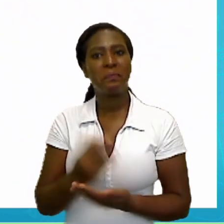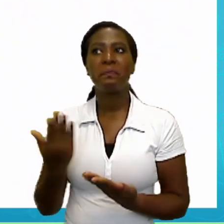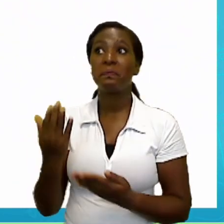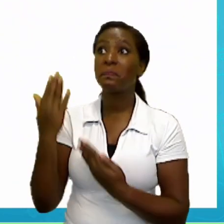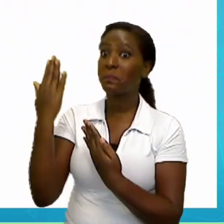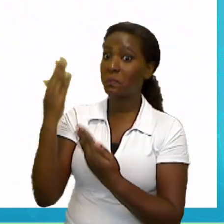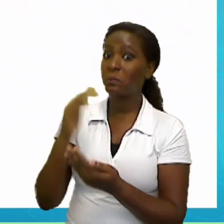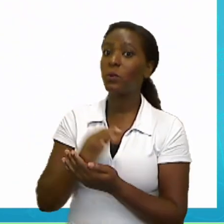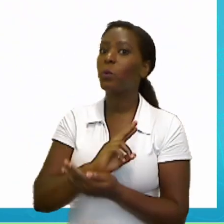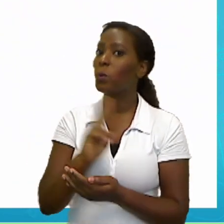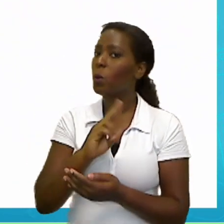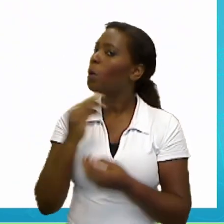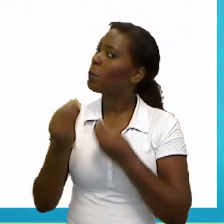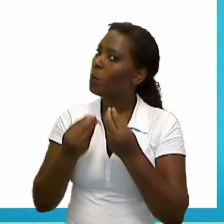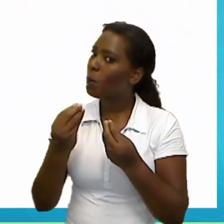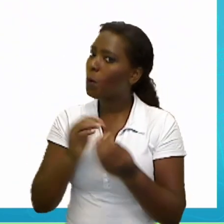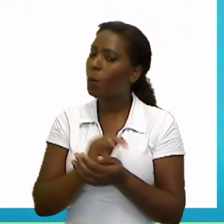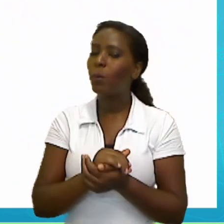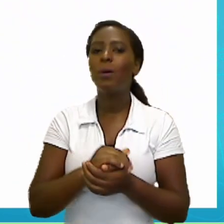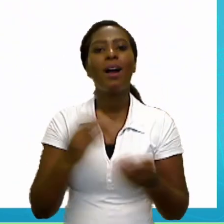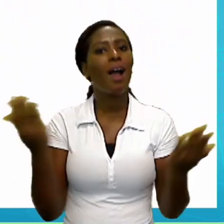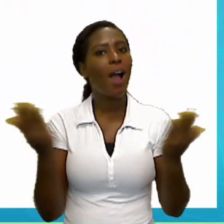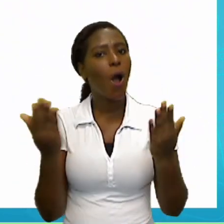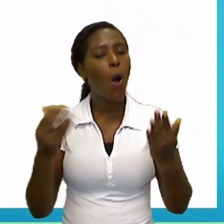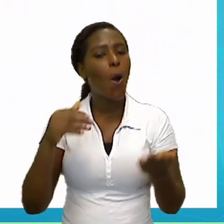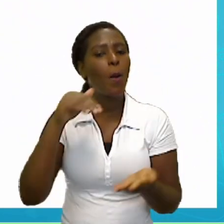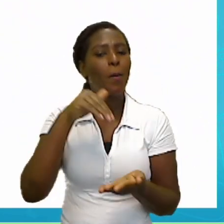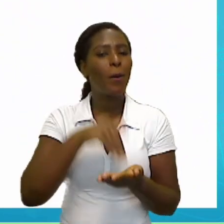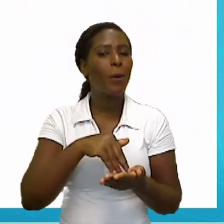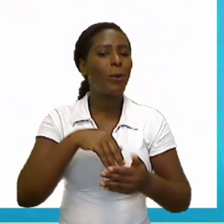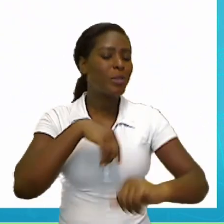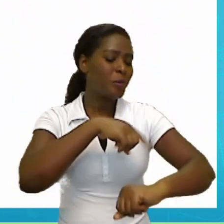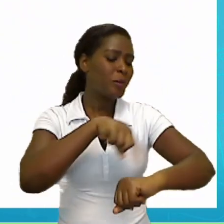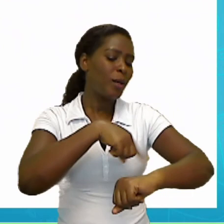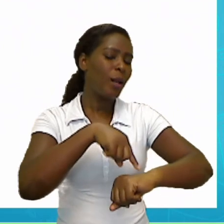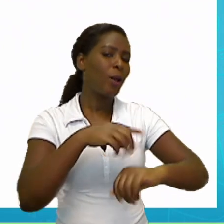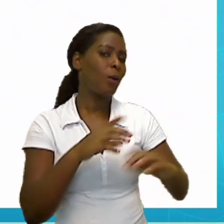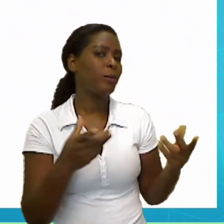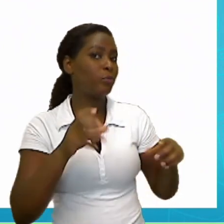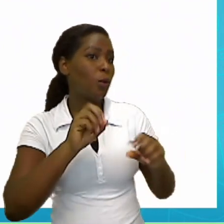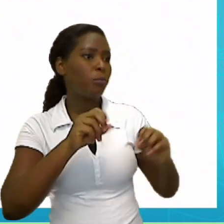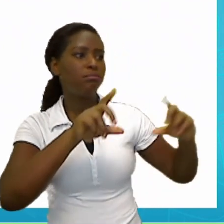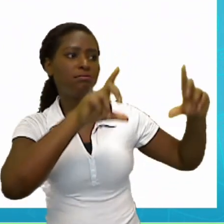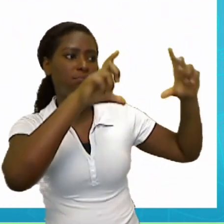E por último, eu tenho o relógio clock. Repeat. Clock.